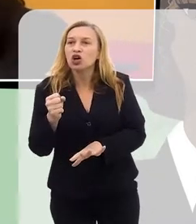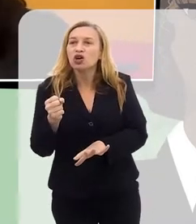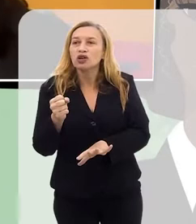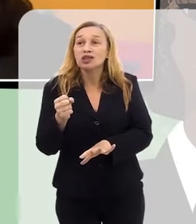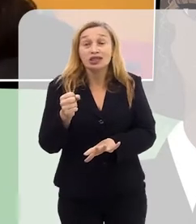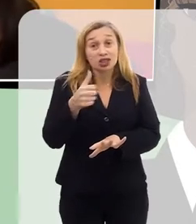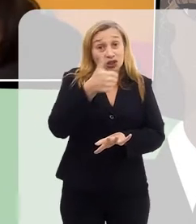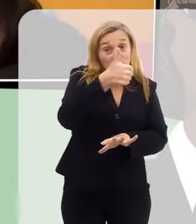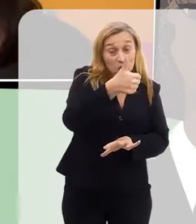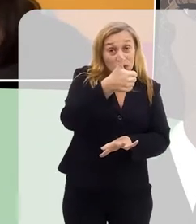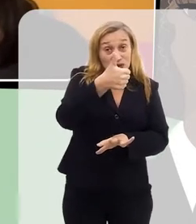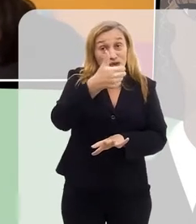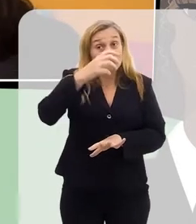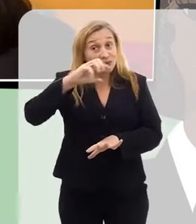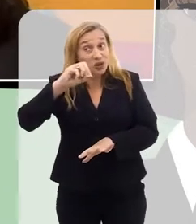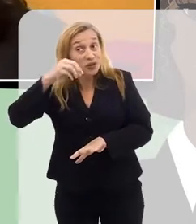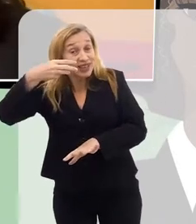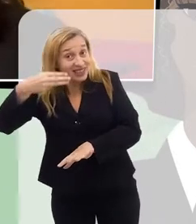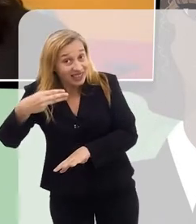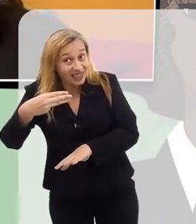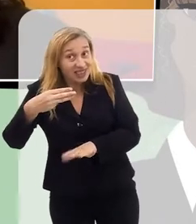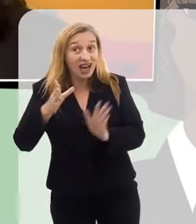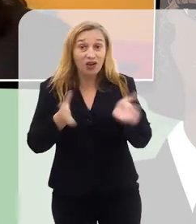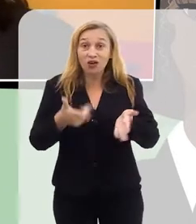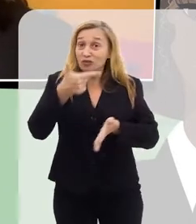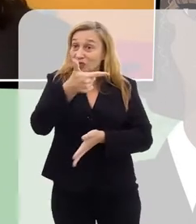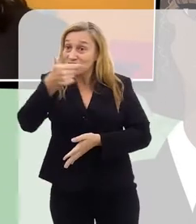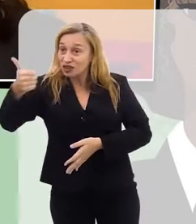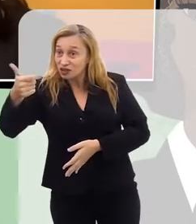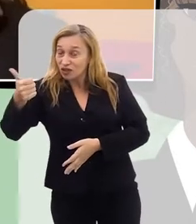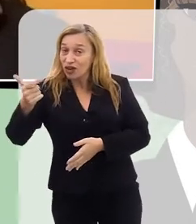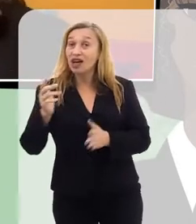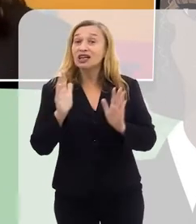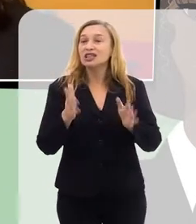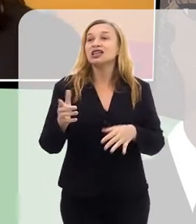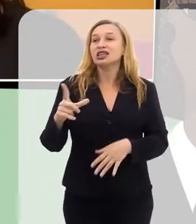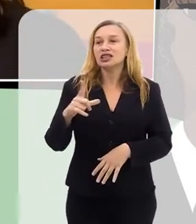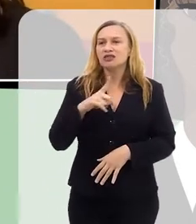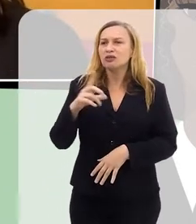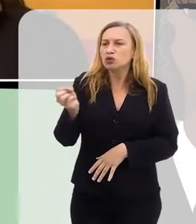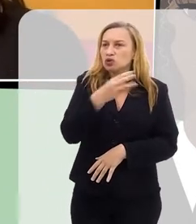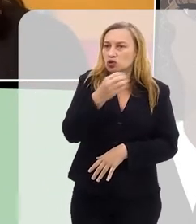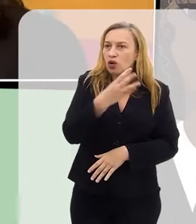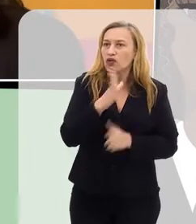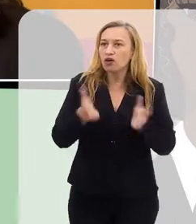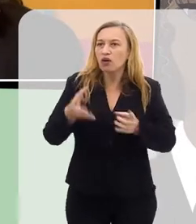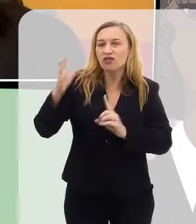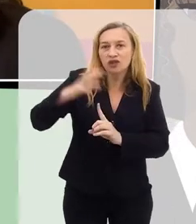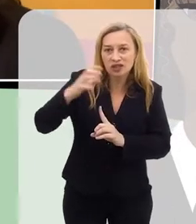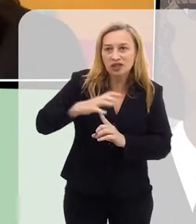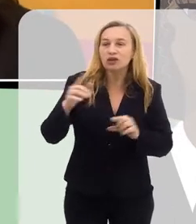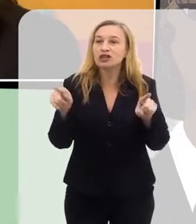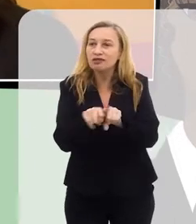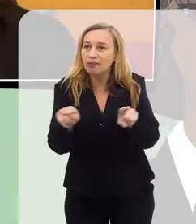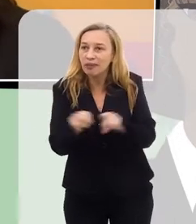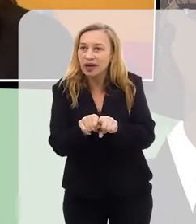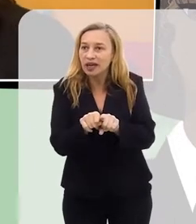Recentemente, 2013, estamos em 2022. E recentemente tivemos o caso, né, da influenciadora que também